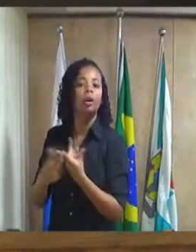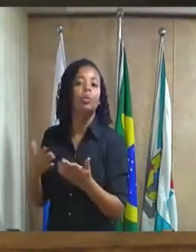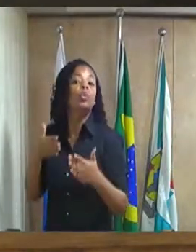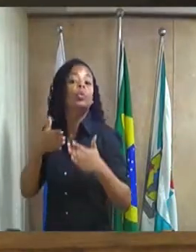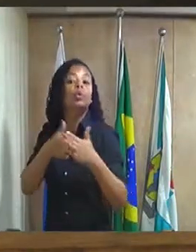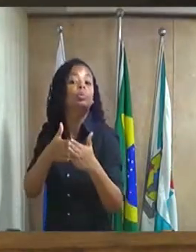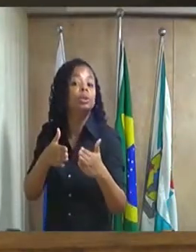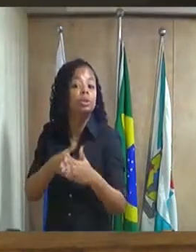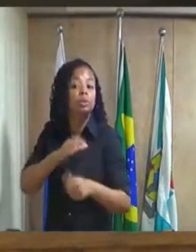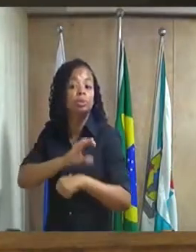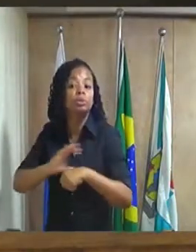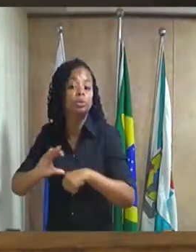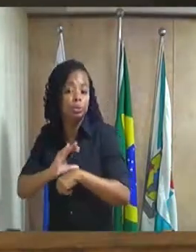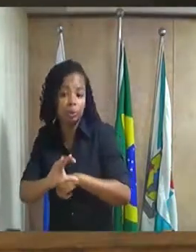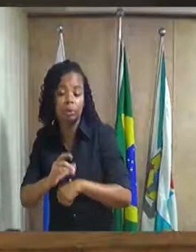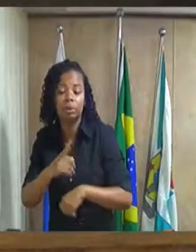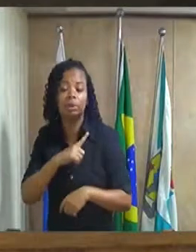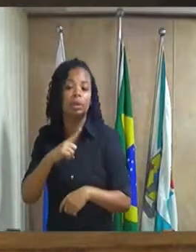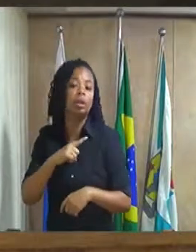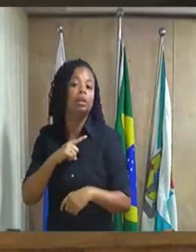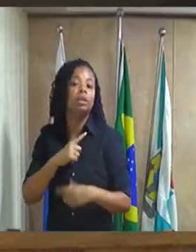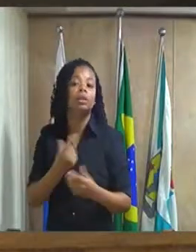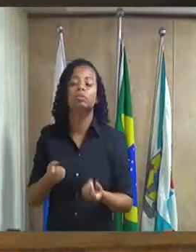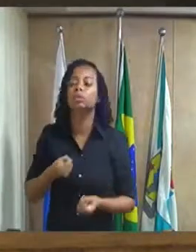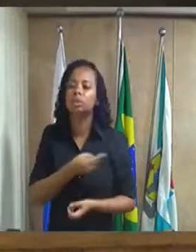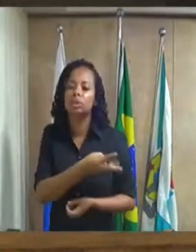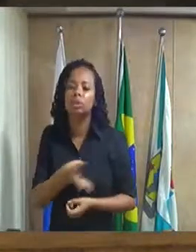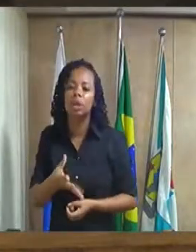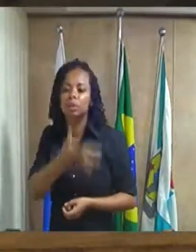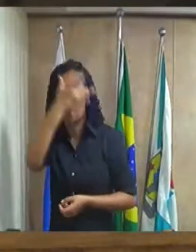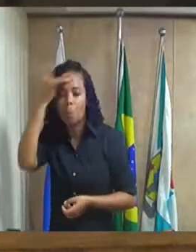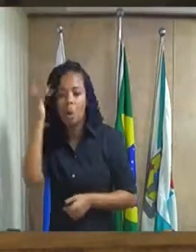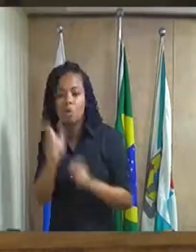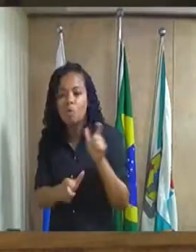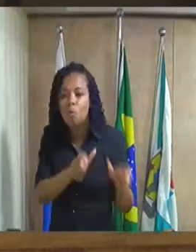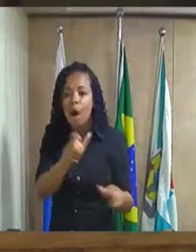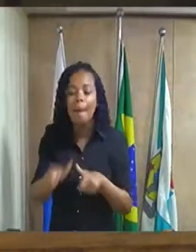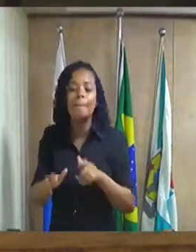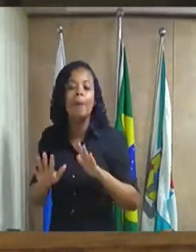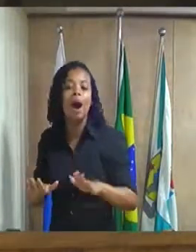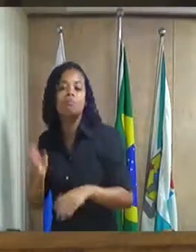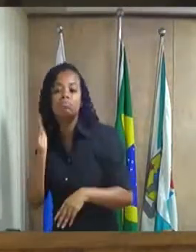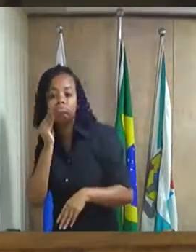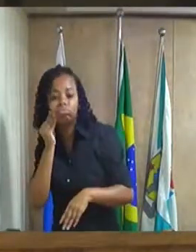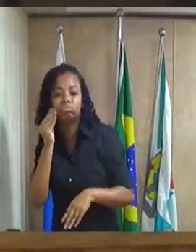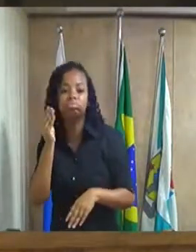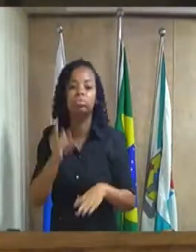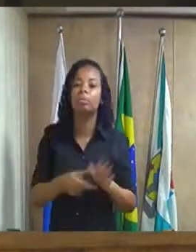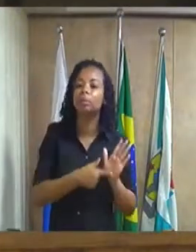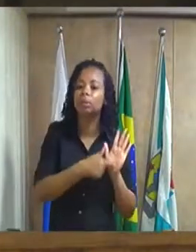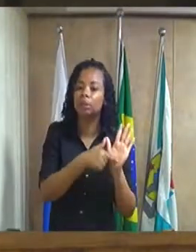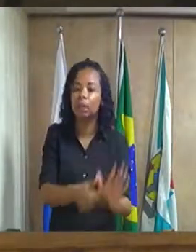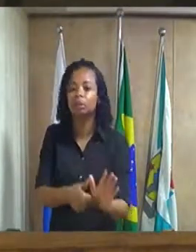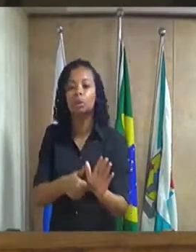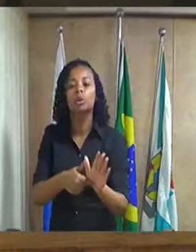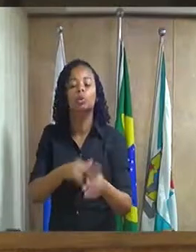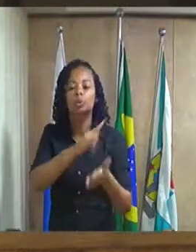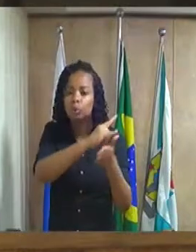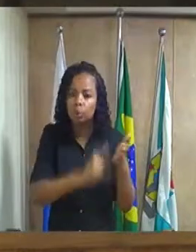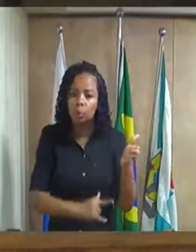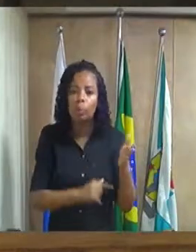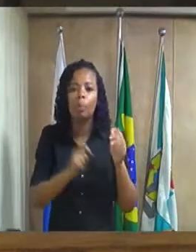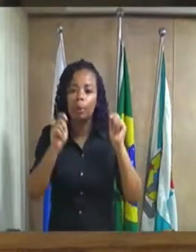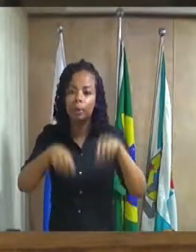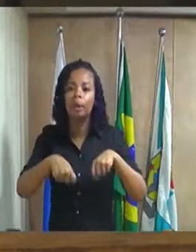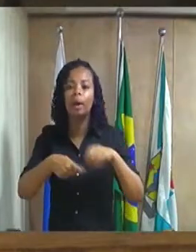constitucional de verba de pessoal mas isso é uma demonstração também de documentos que nós vamos poder